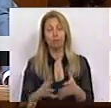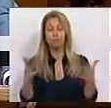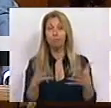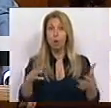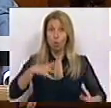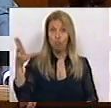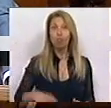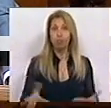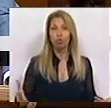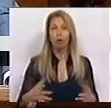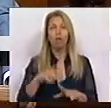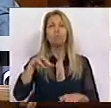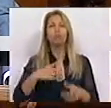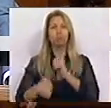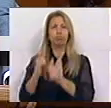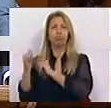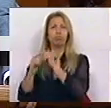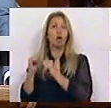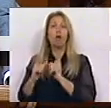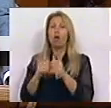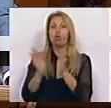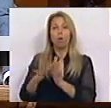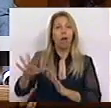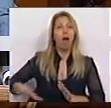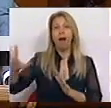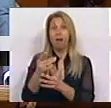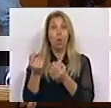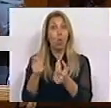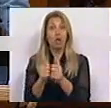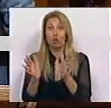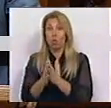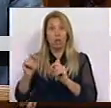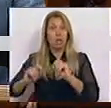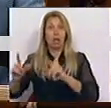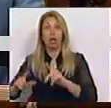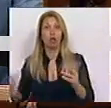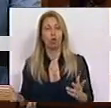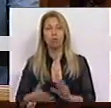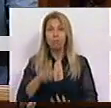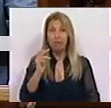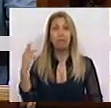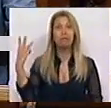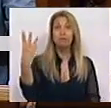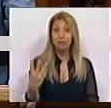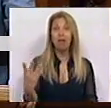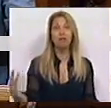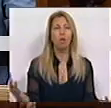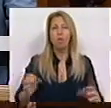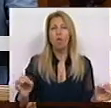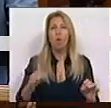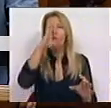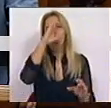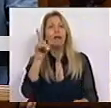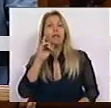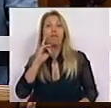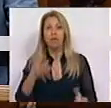Portugal regrediu em praticamente todas as áreas e em praticamente todos os indicadores. Não tivemos, ao longo destes três anos, um governo que defendesse Portugal